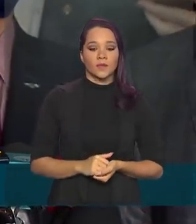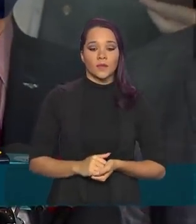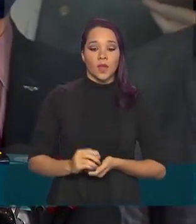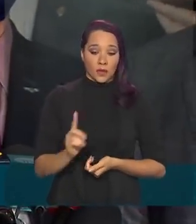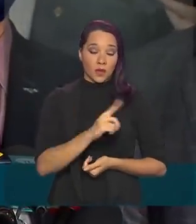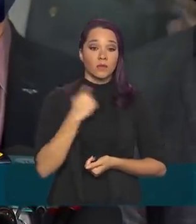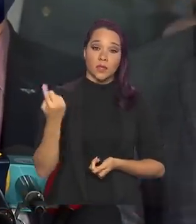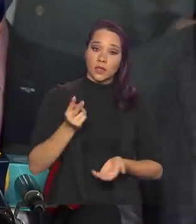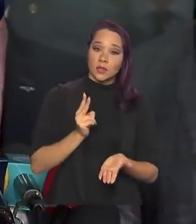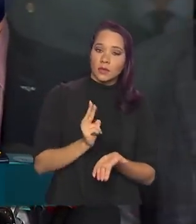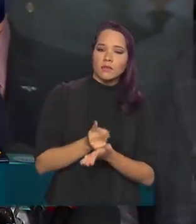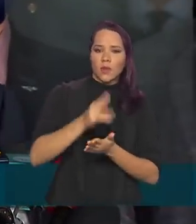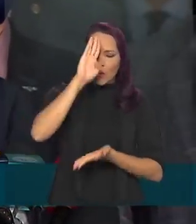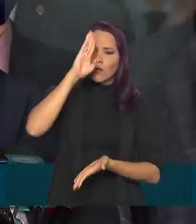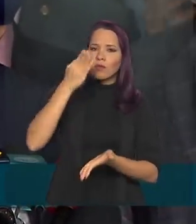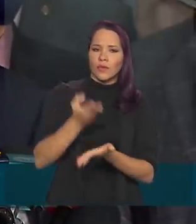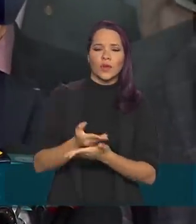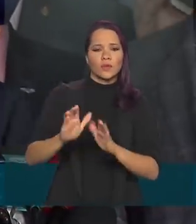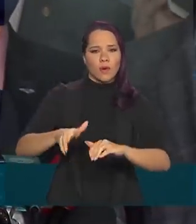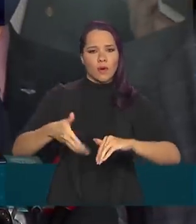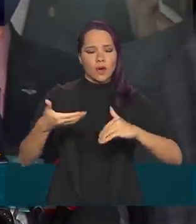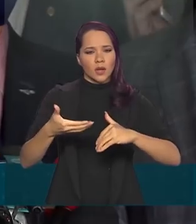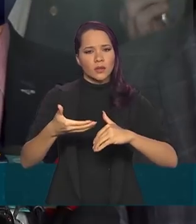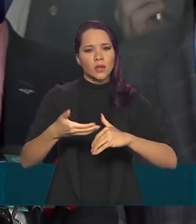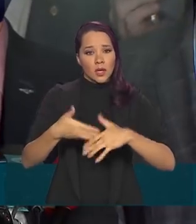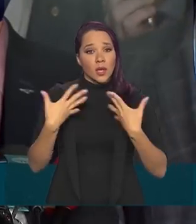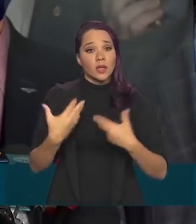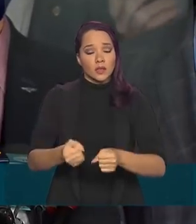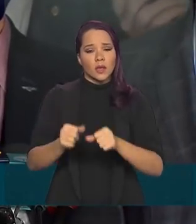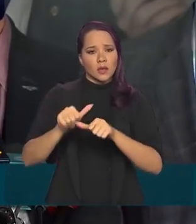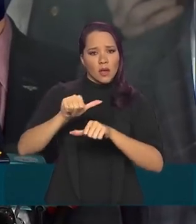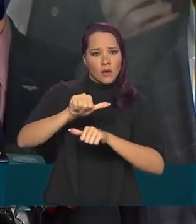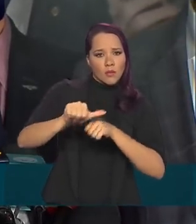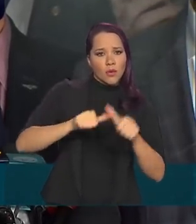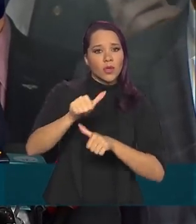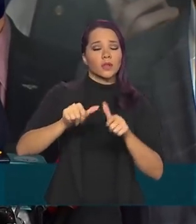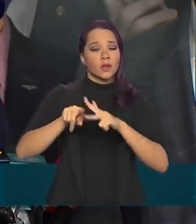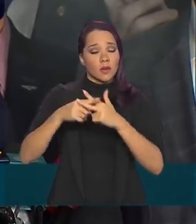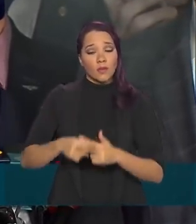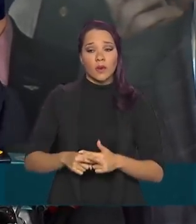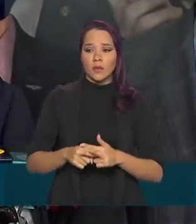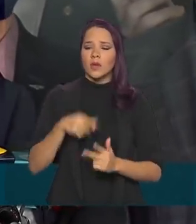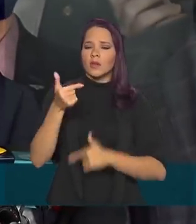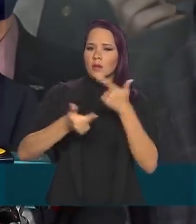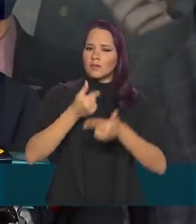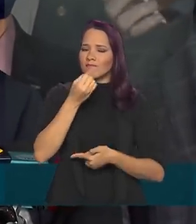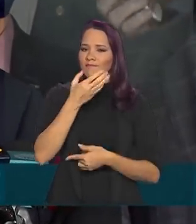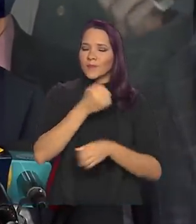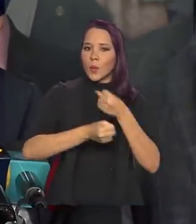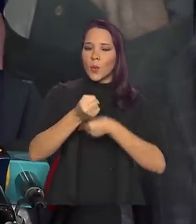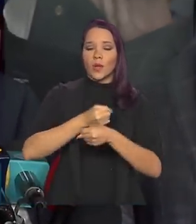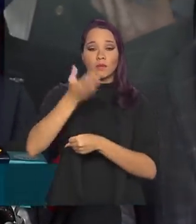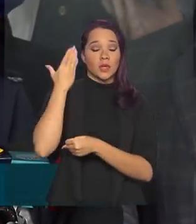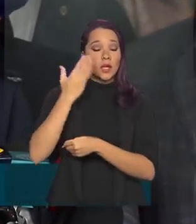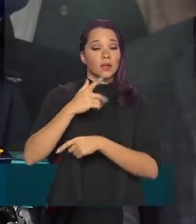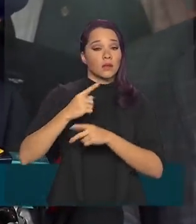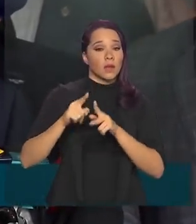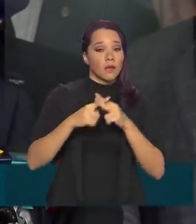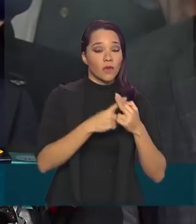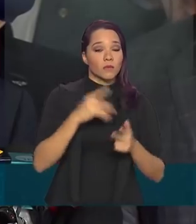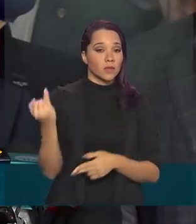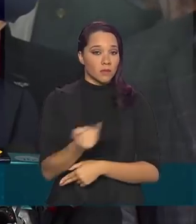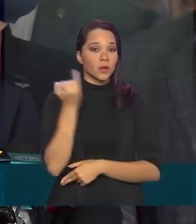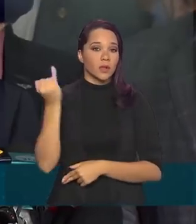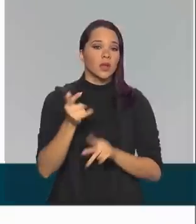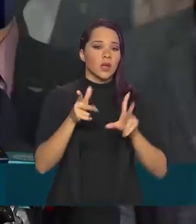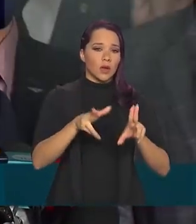sempre confiamos num Congresso reformista. Trabalhamos muito bem, no ano passado, em importantes reformas, como